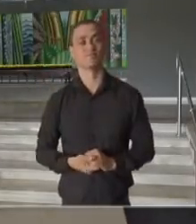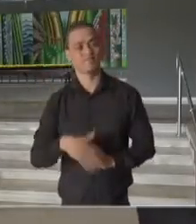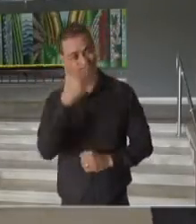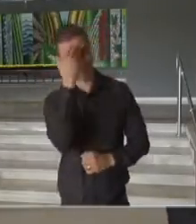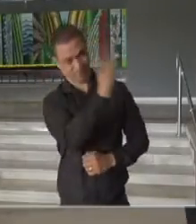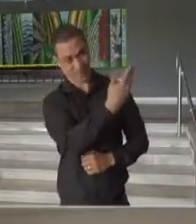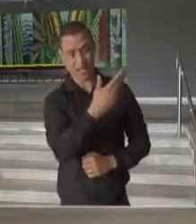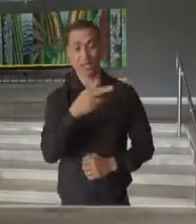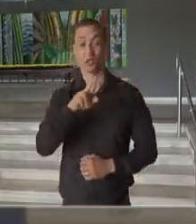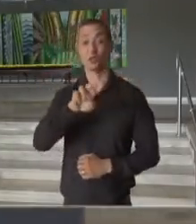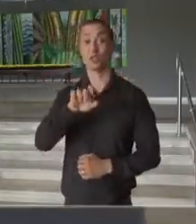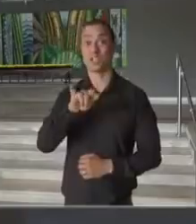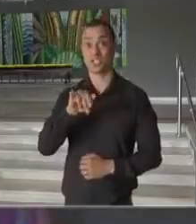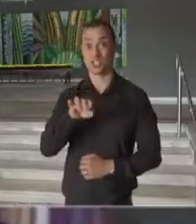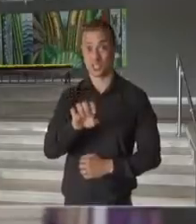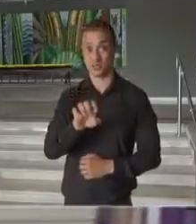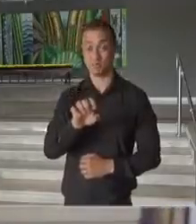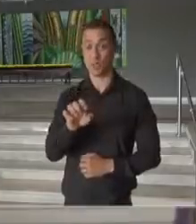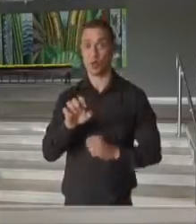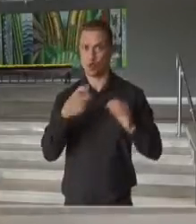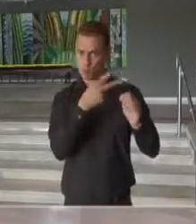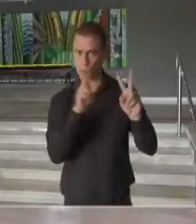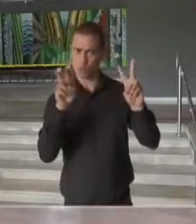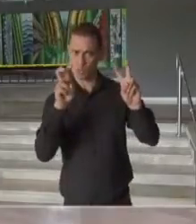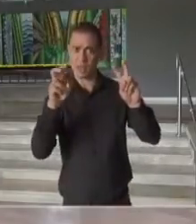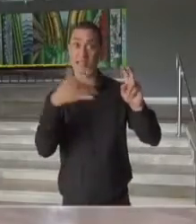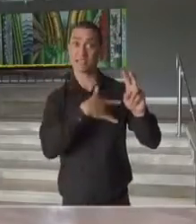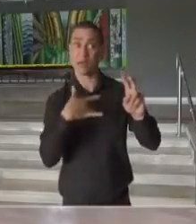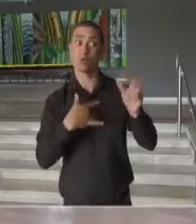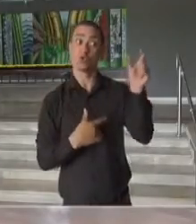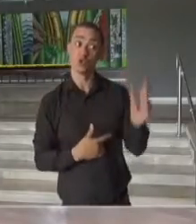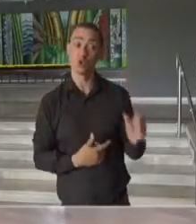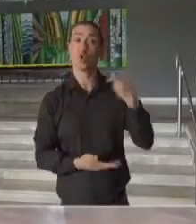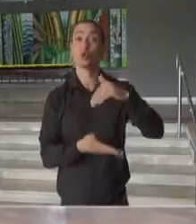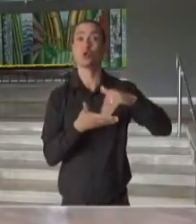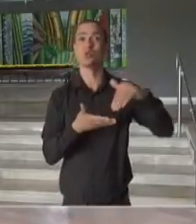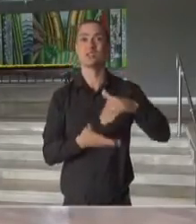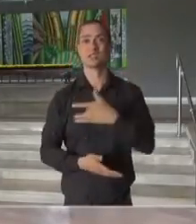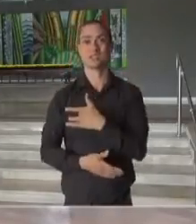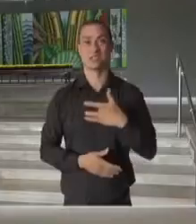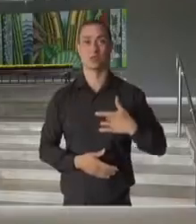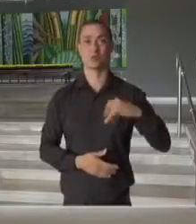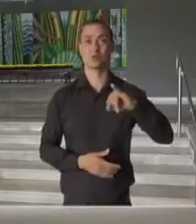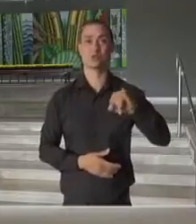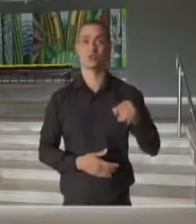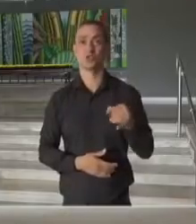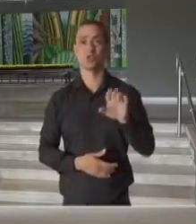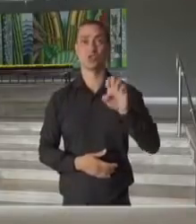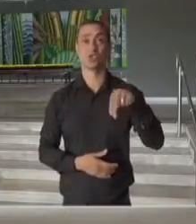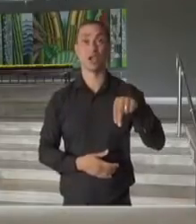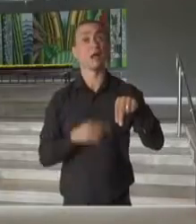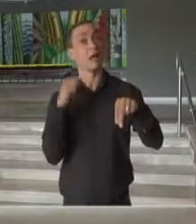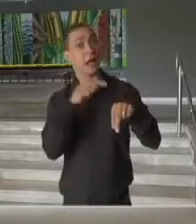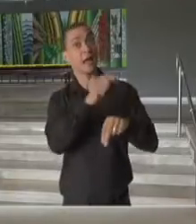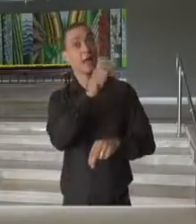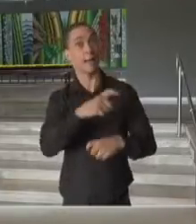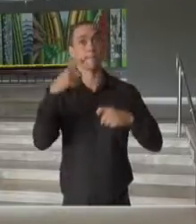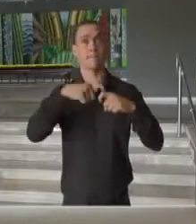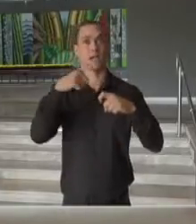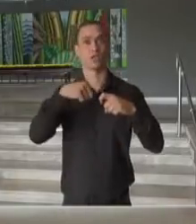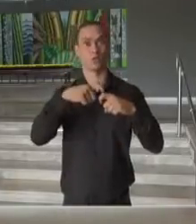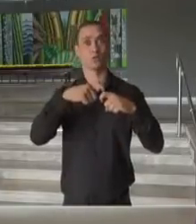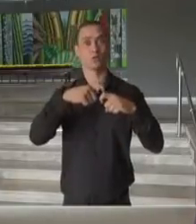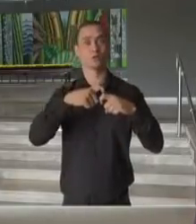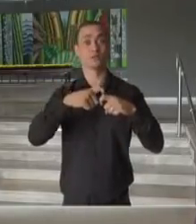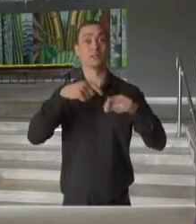Regiane. Ainda no tema saúde, vamos ouvir agora Jean Gorenstein, secretário médico infectologista e secretário da